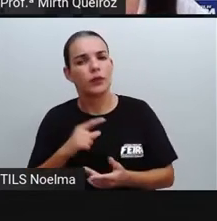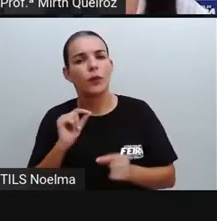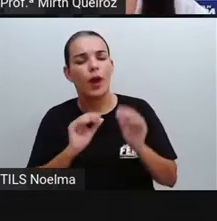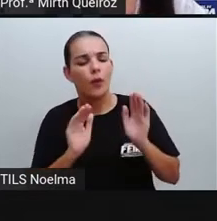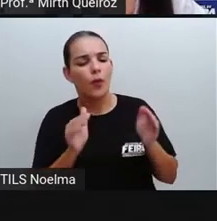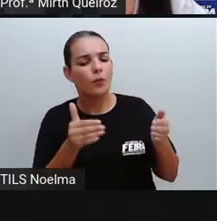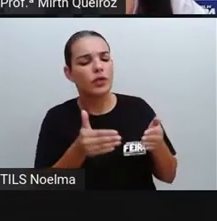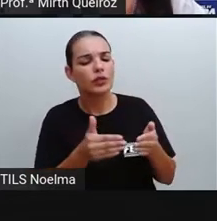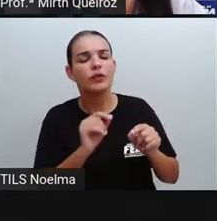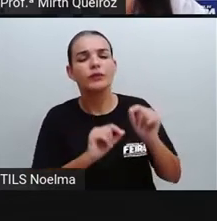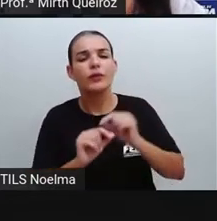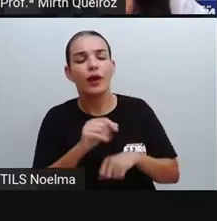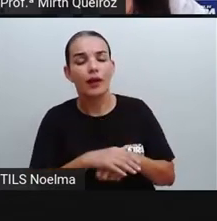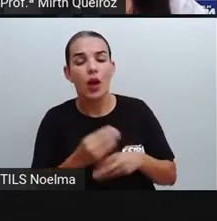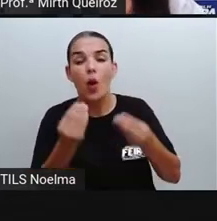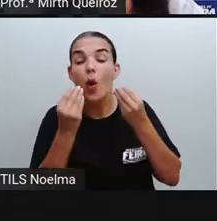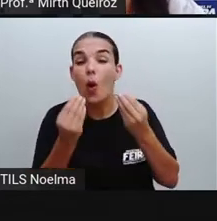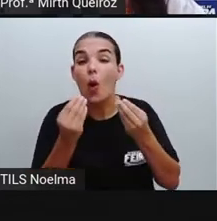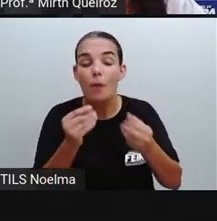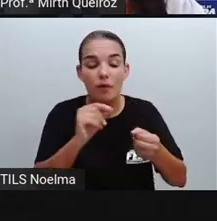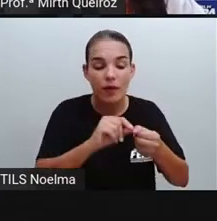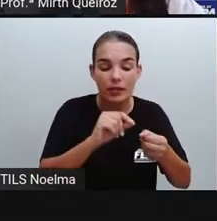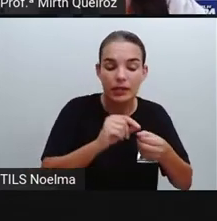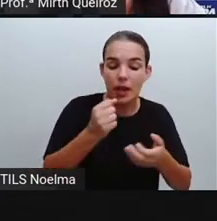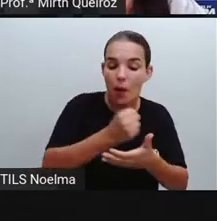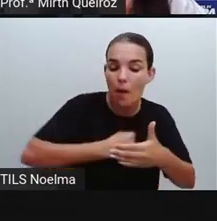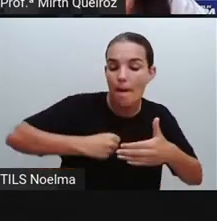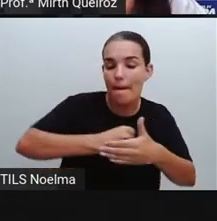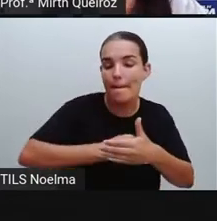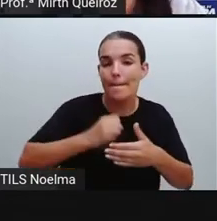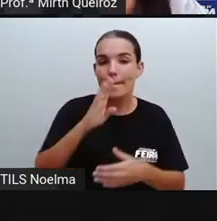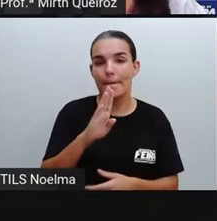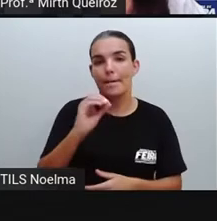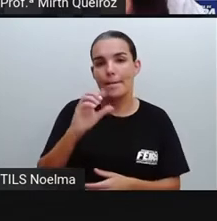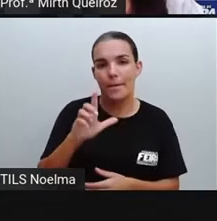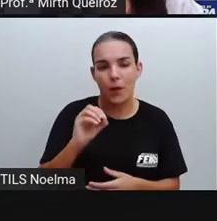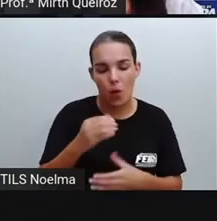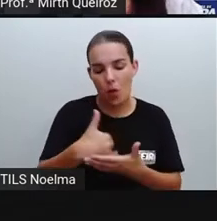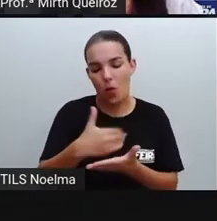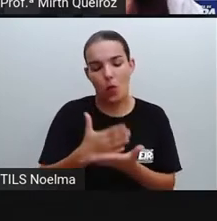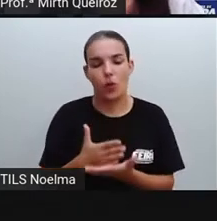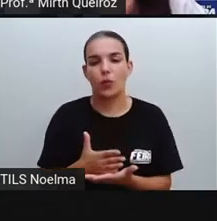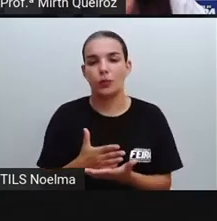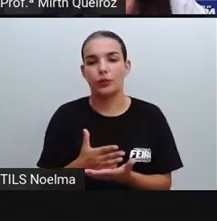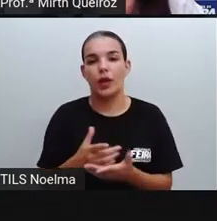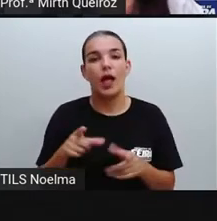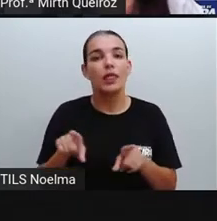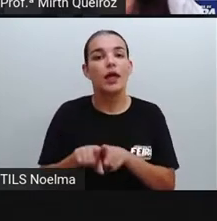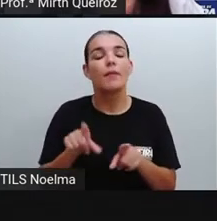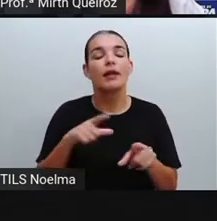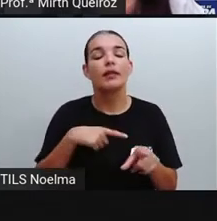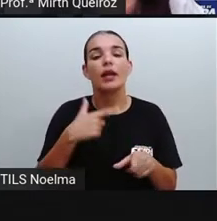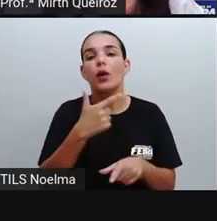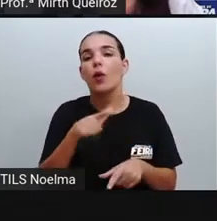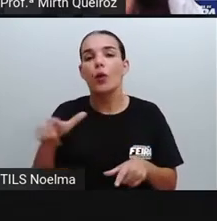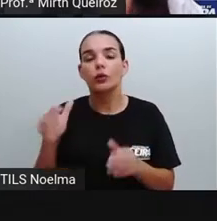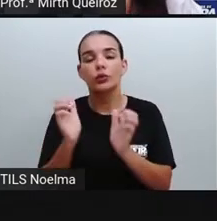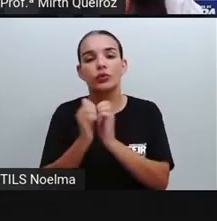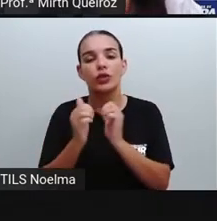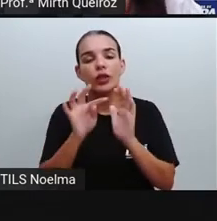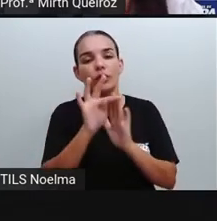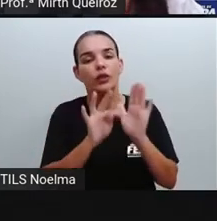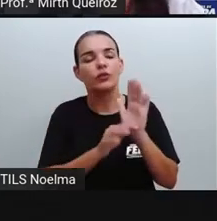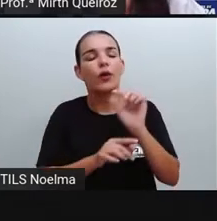como fazer, como preparar aquele bolo. Já nós temos também a bula, que é outro tipo de gênero